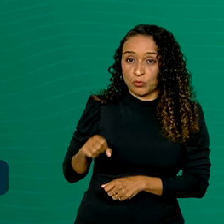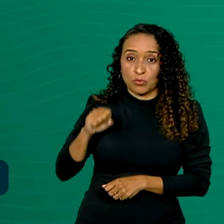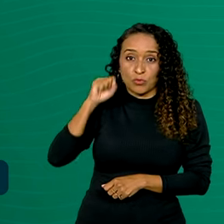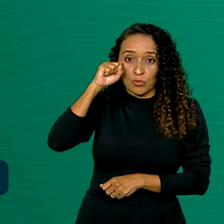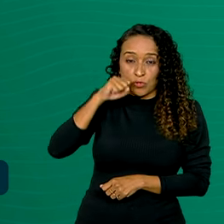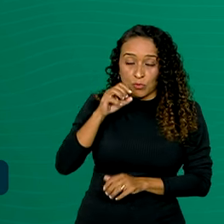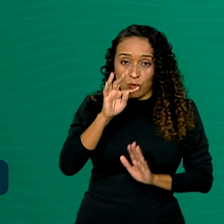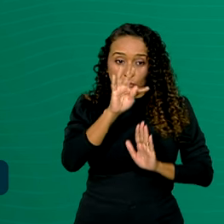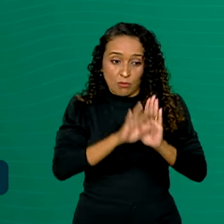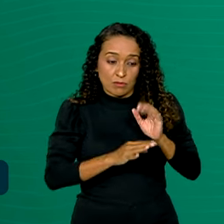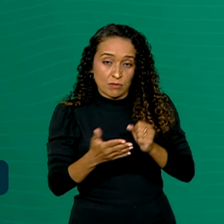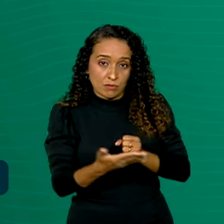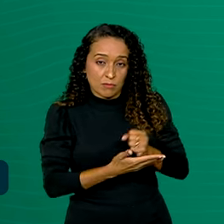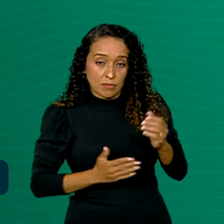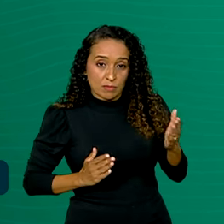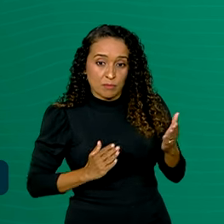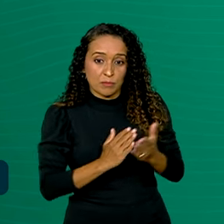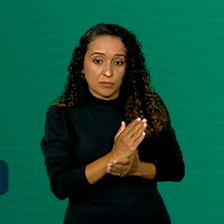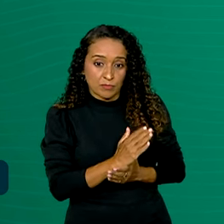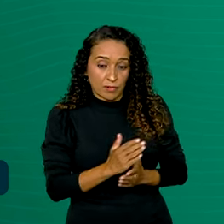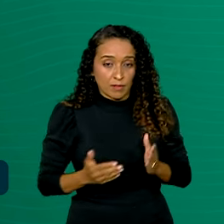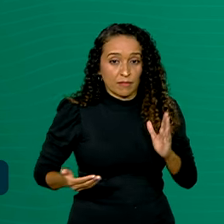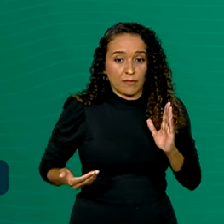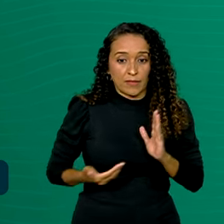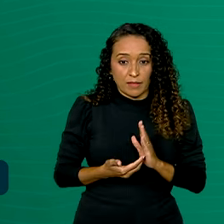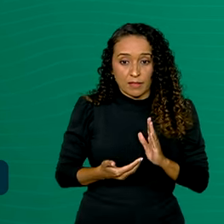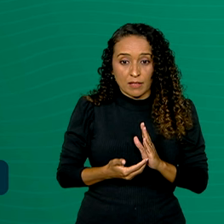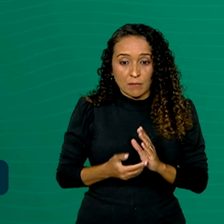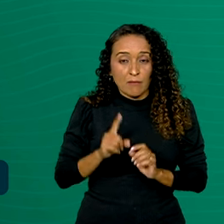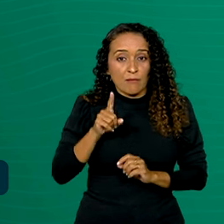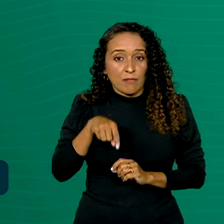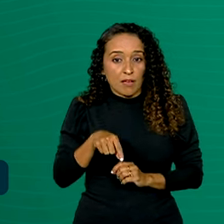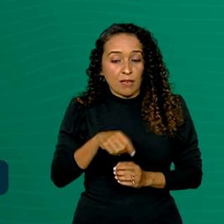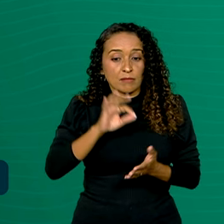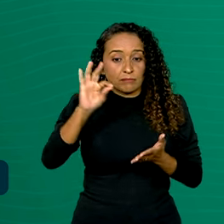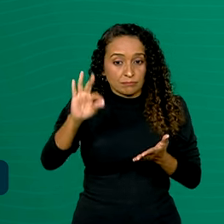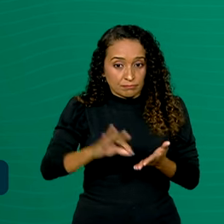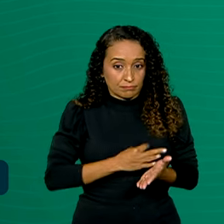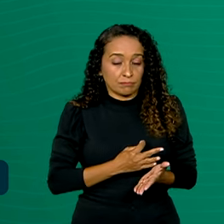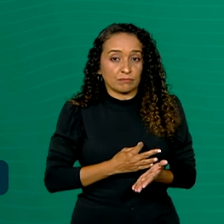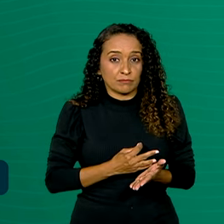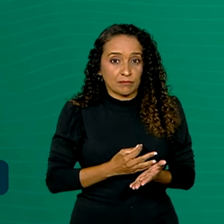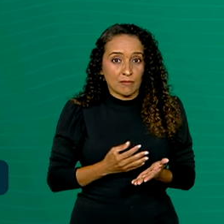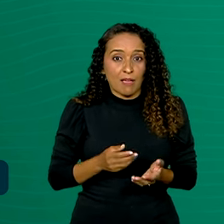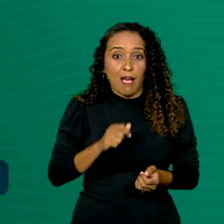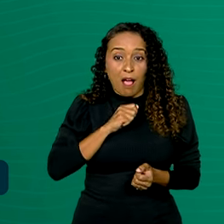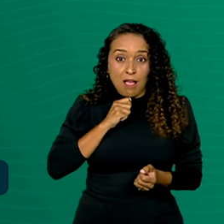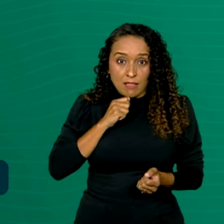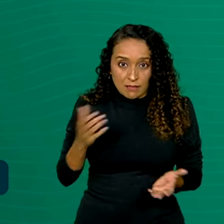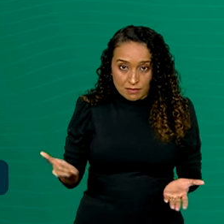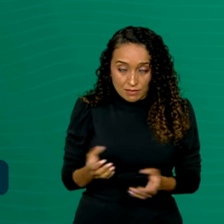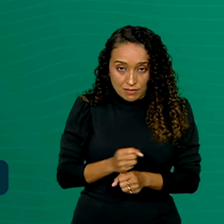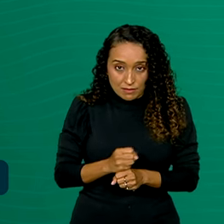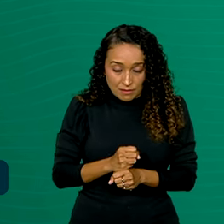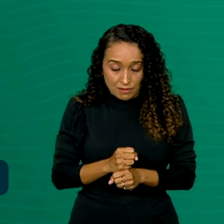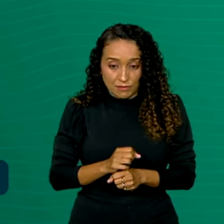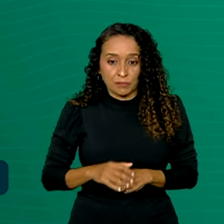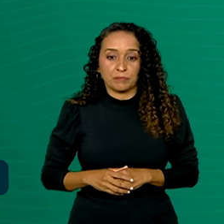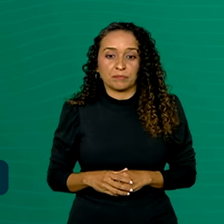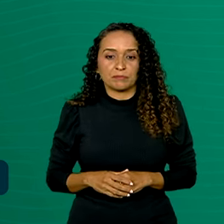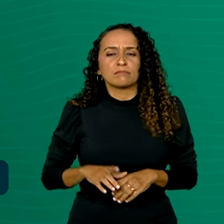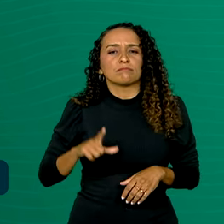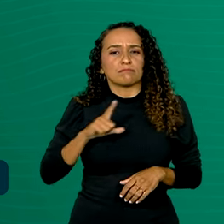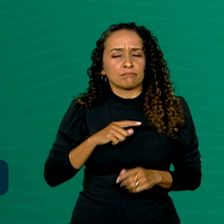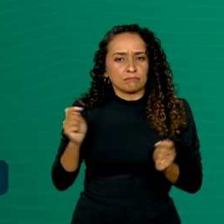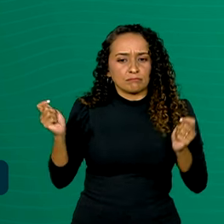texto base aprovado na Câmara será promulgado ainda este ano. Então, nós temos total